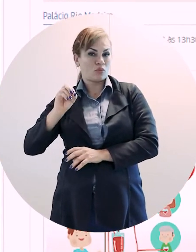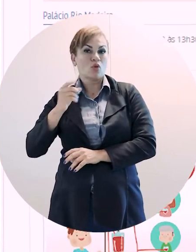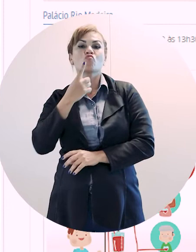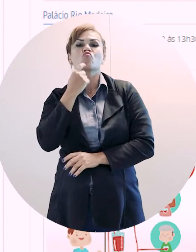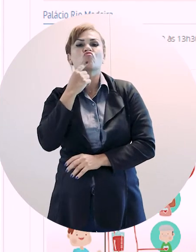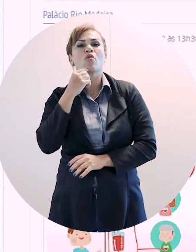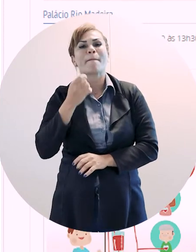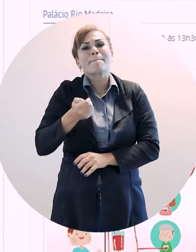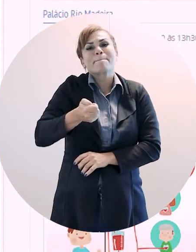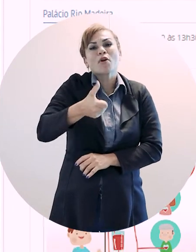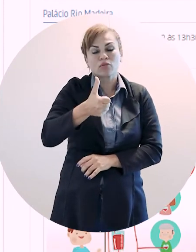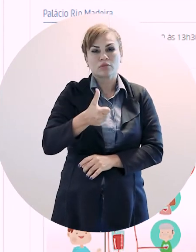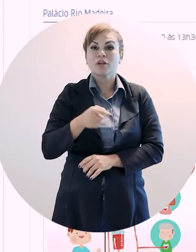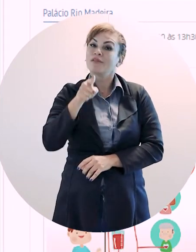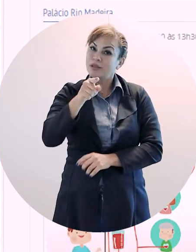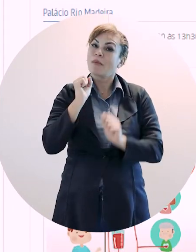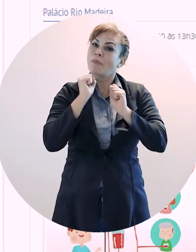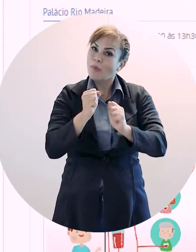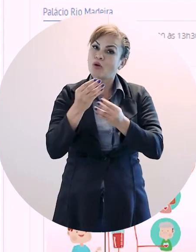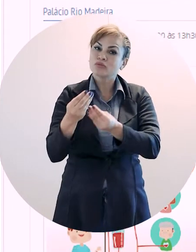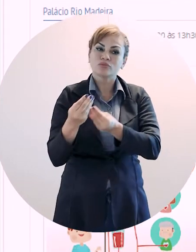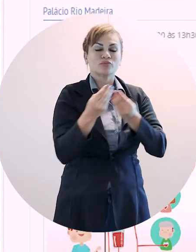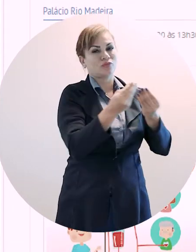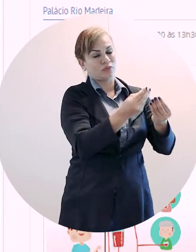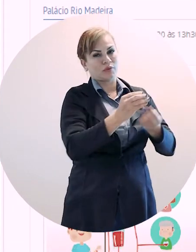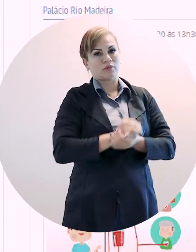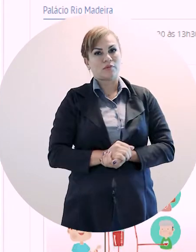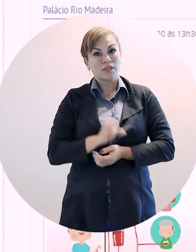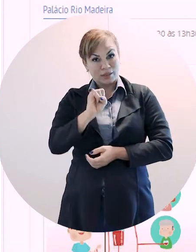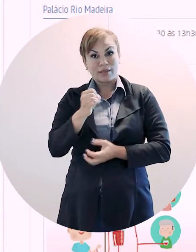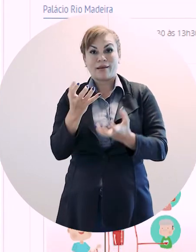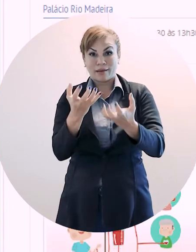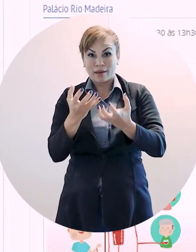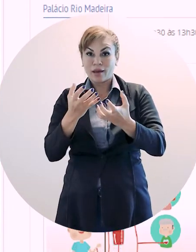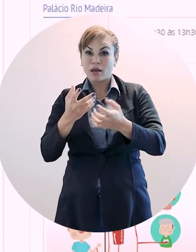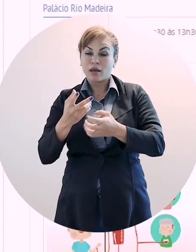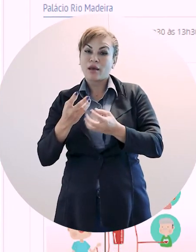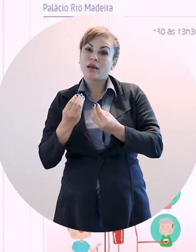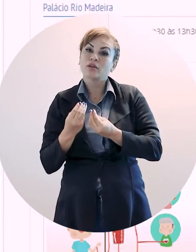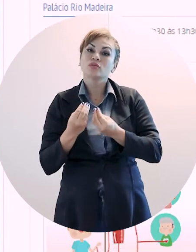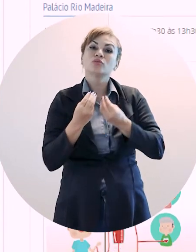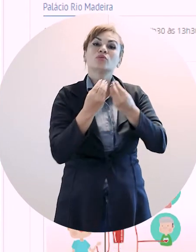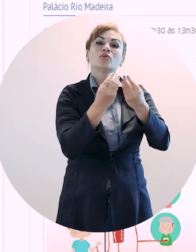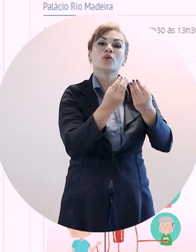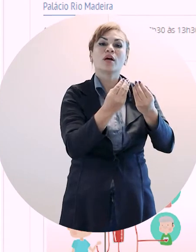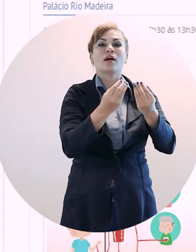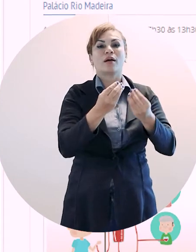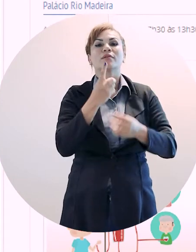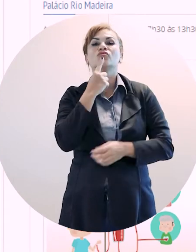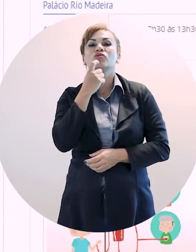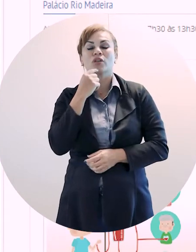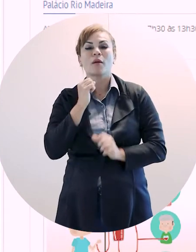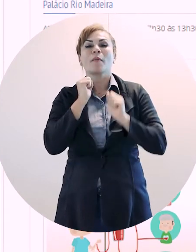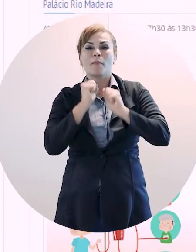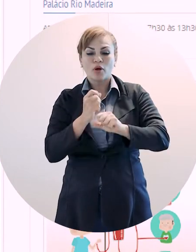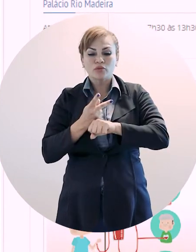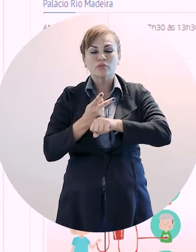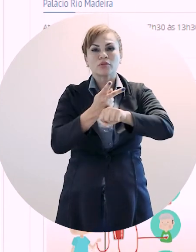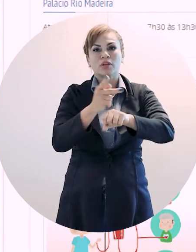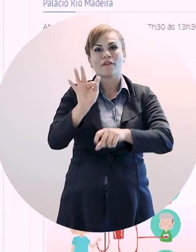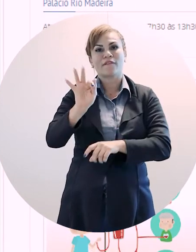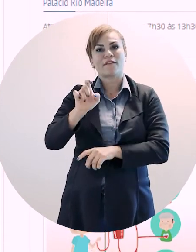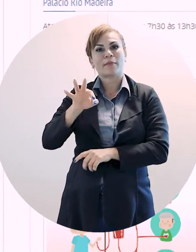Seja um doador. Para mais informações a respeito de doação, você pode procurar a Femiron na capital, pelo contato